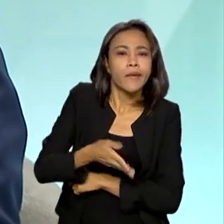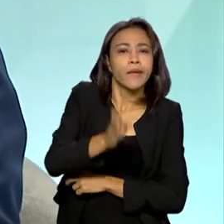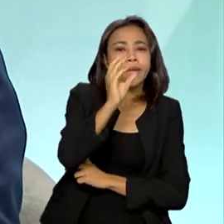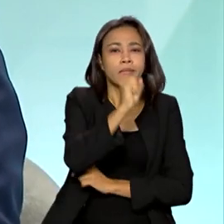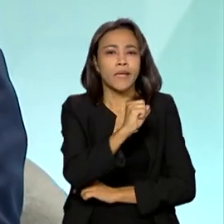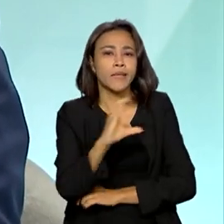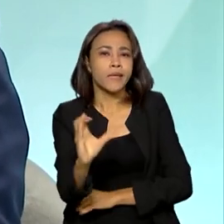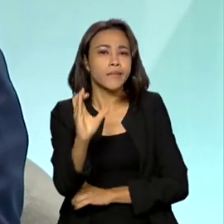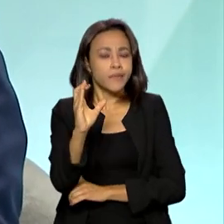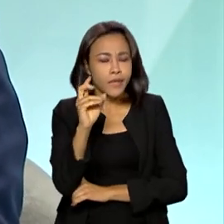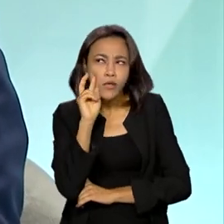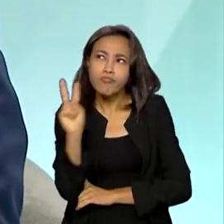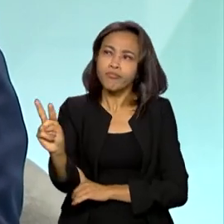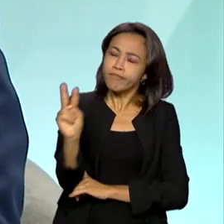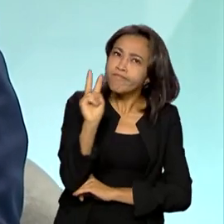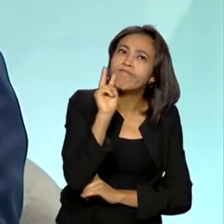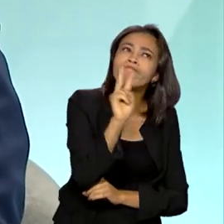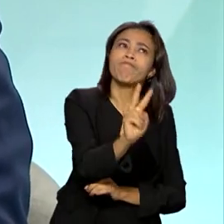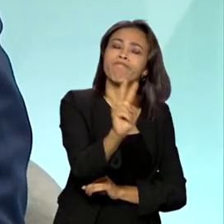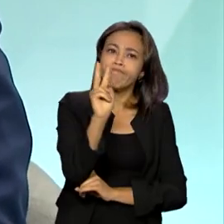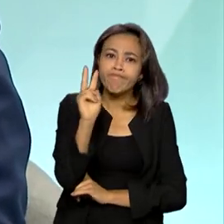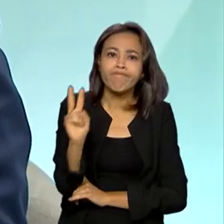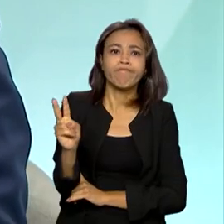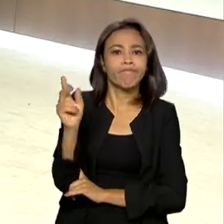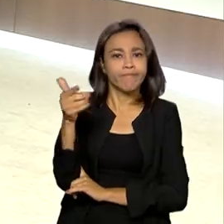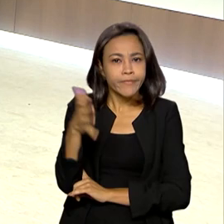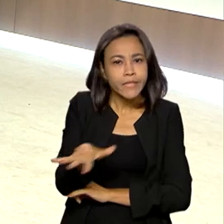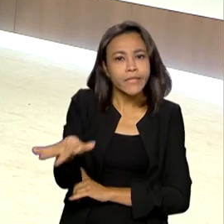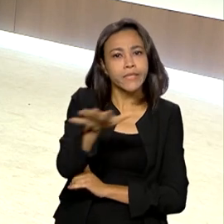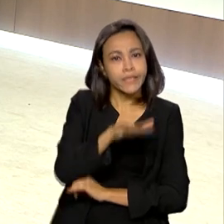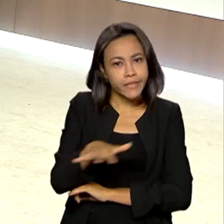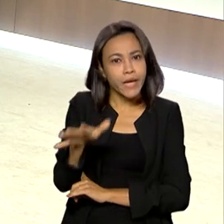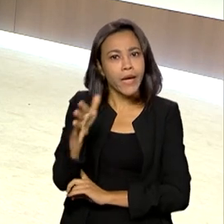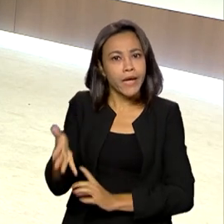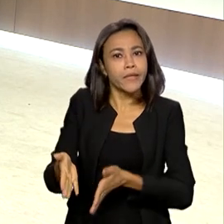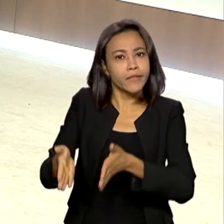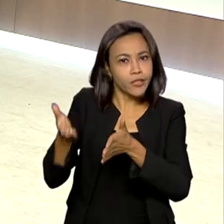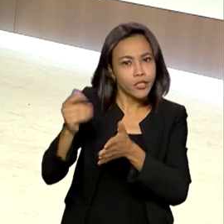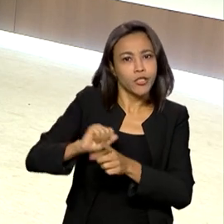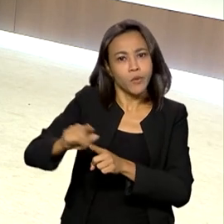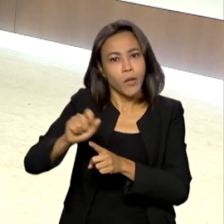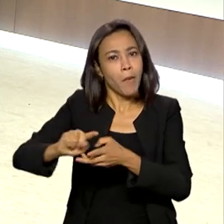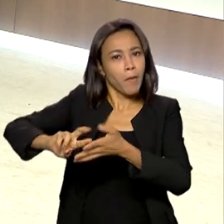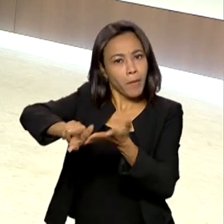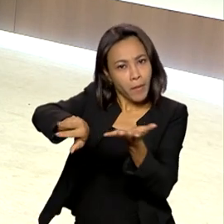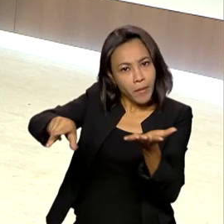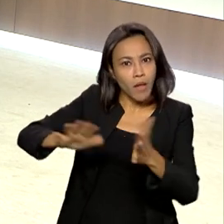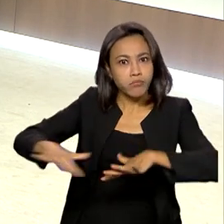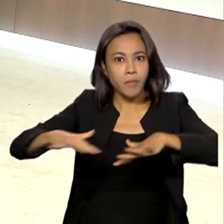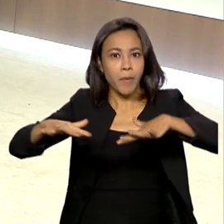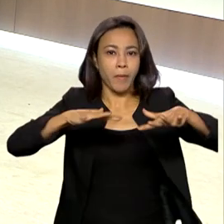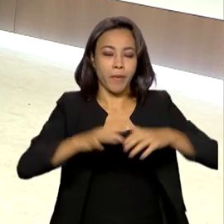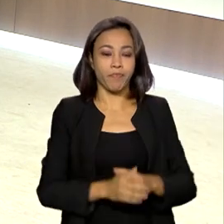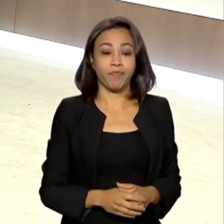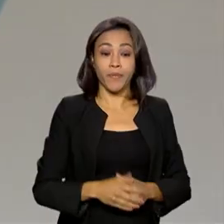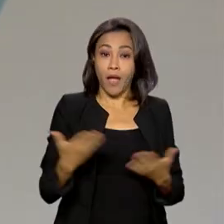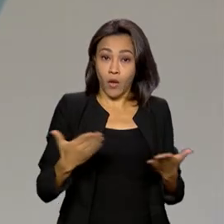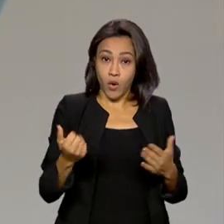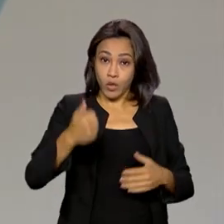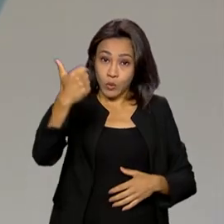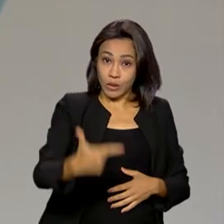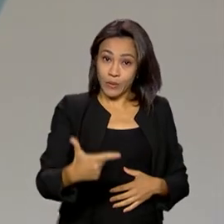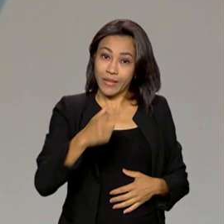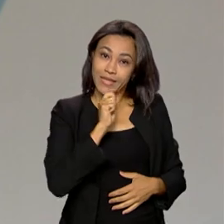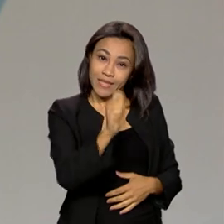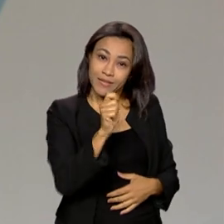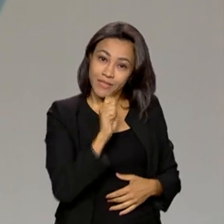e o mercado imobiliário também está bastante aquecido. Perfeito. Bom, a gente vai falar também, no comecinho do segundo bloco agora, sobre